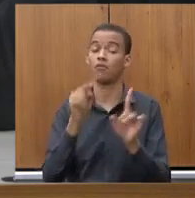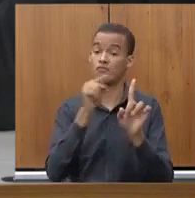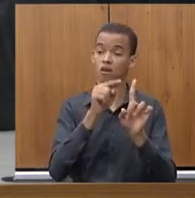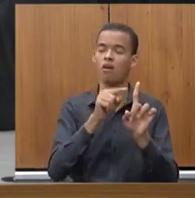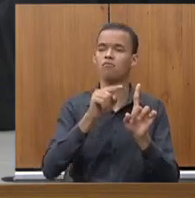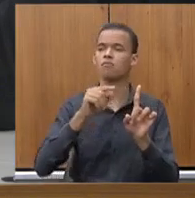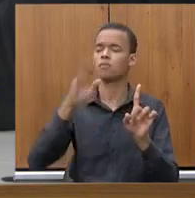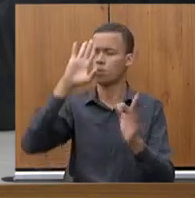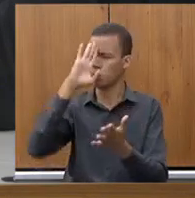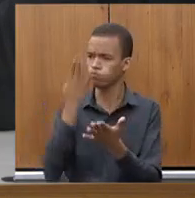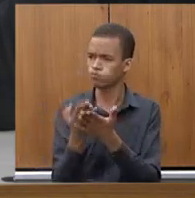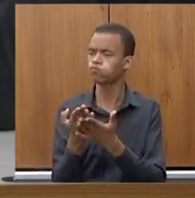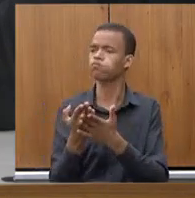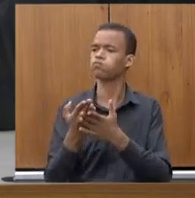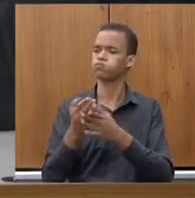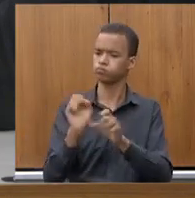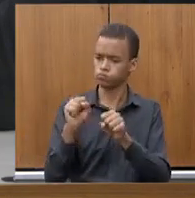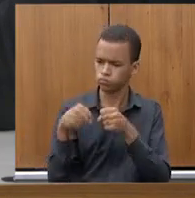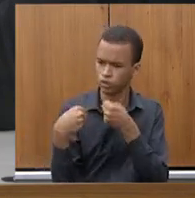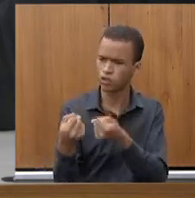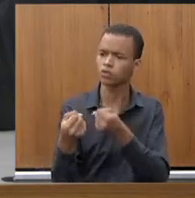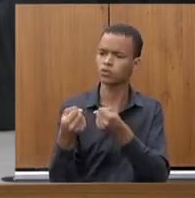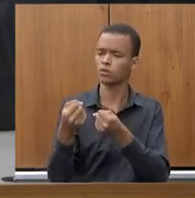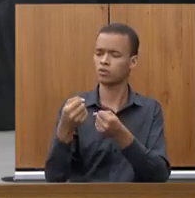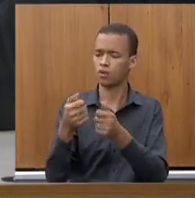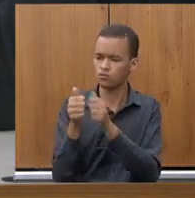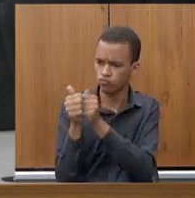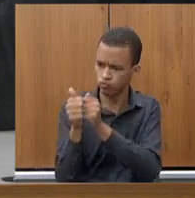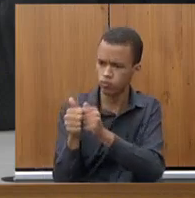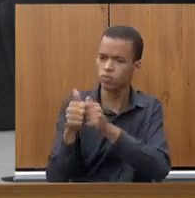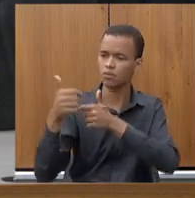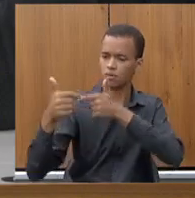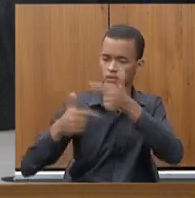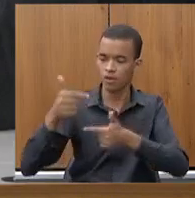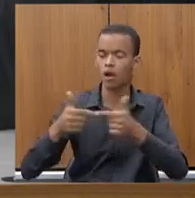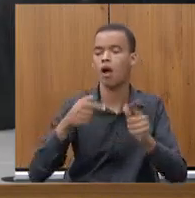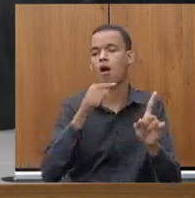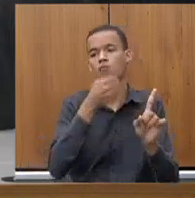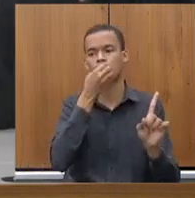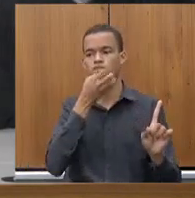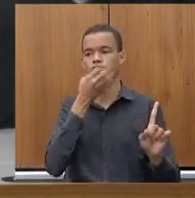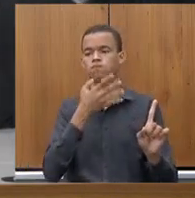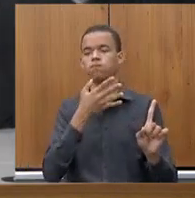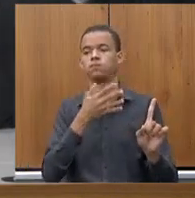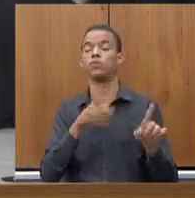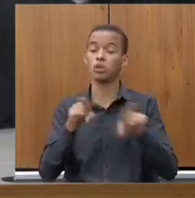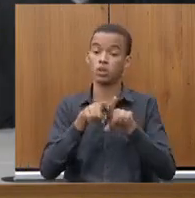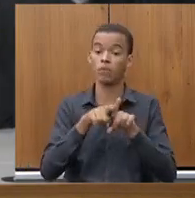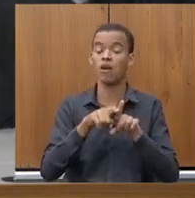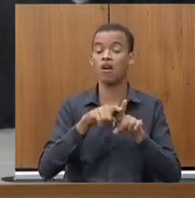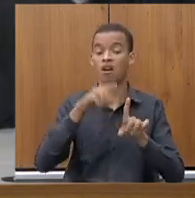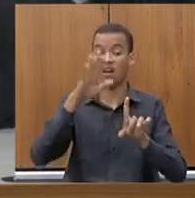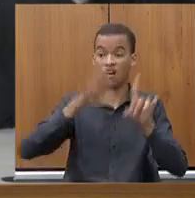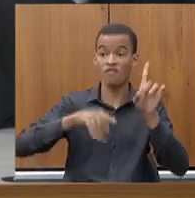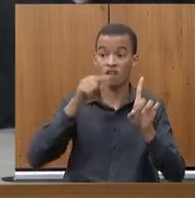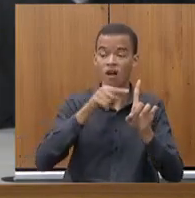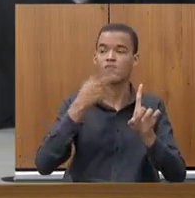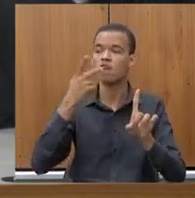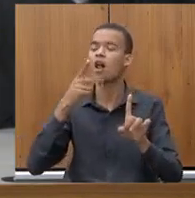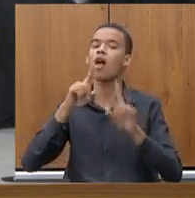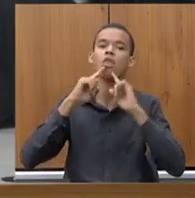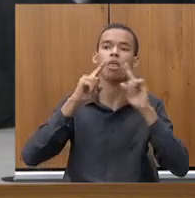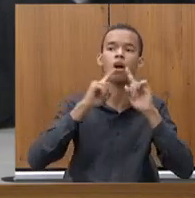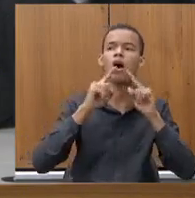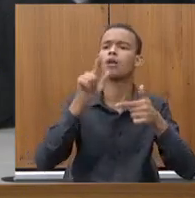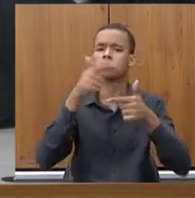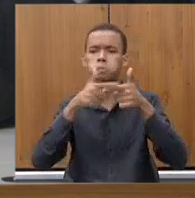mas também que levanta ali os problemas e podem ser corrigidos. E quando se fala do ar, quando se fala de